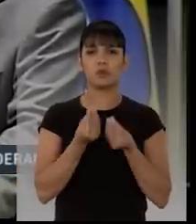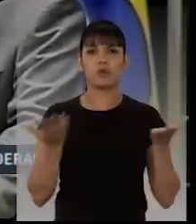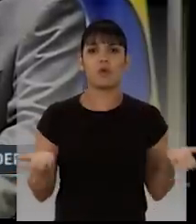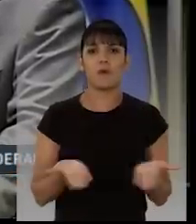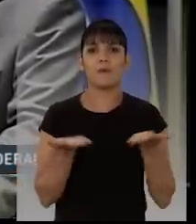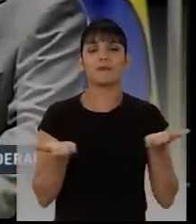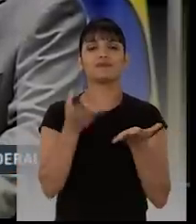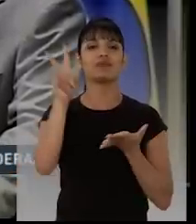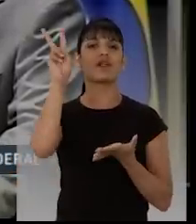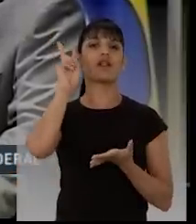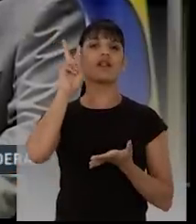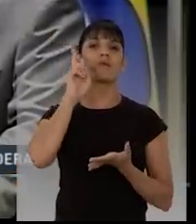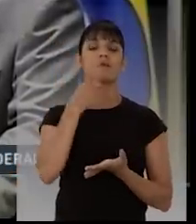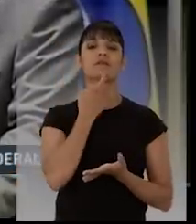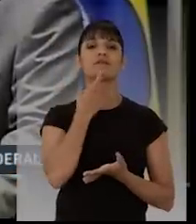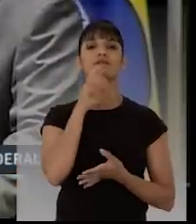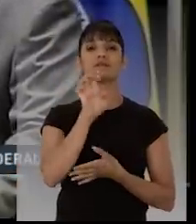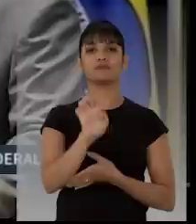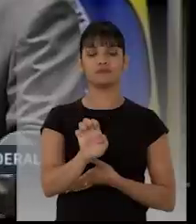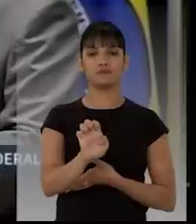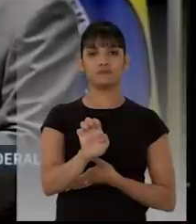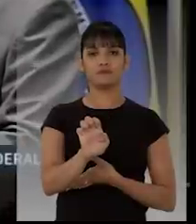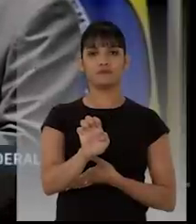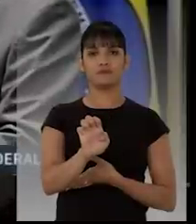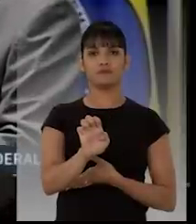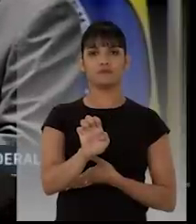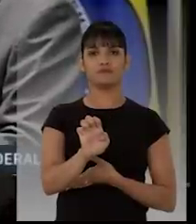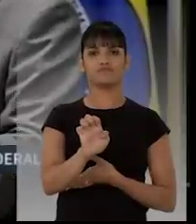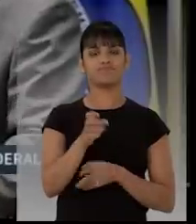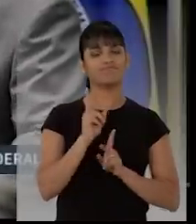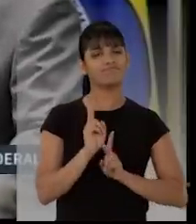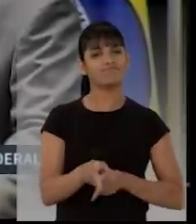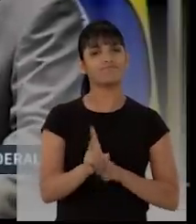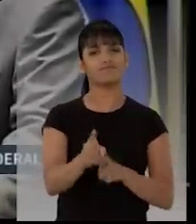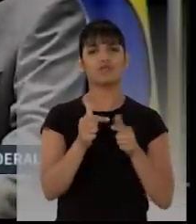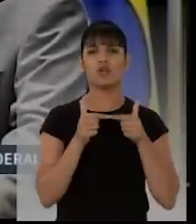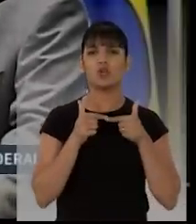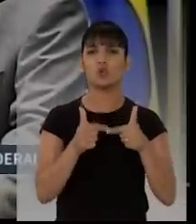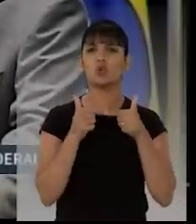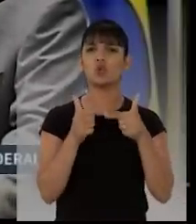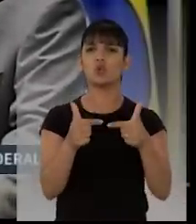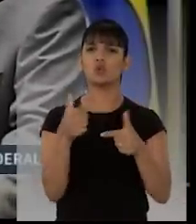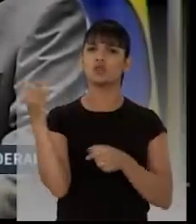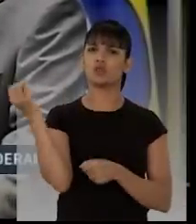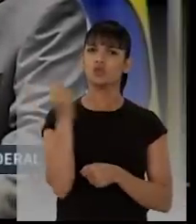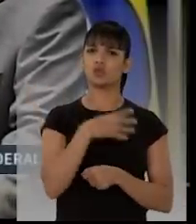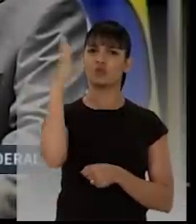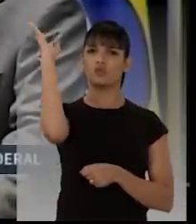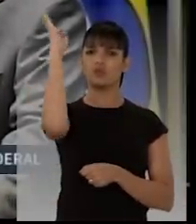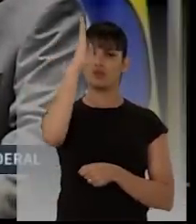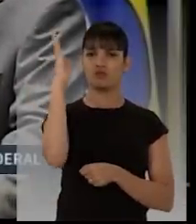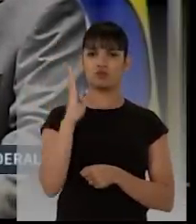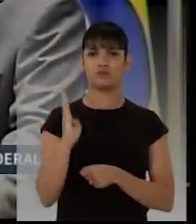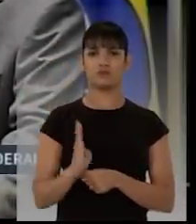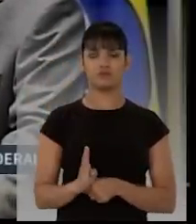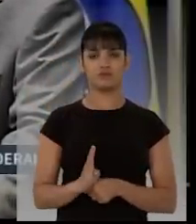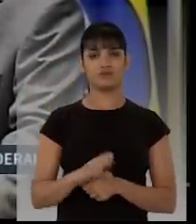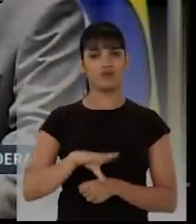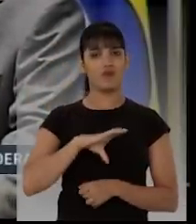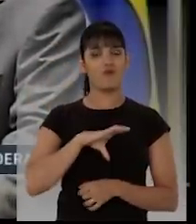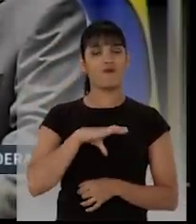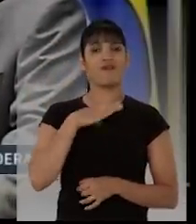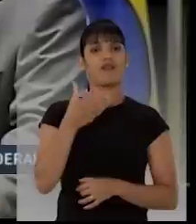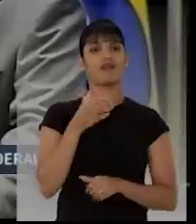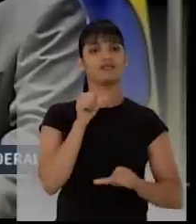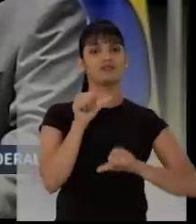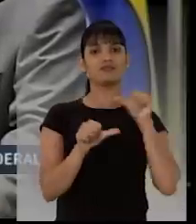e continuar a sua luta por um novo Brasil com a coragem de mudar para